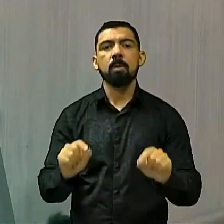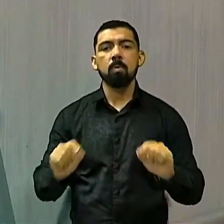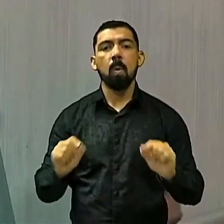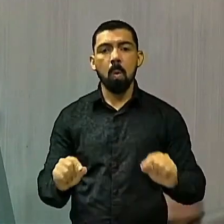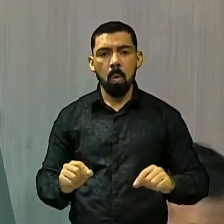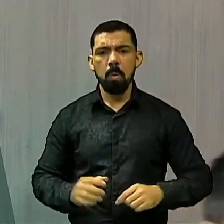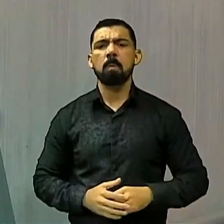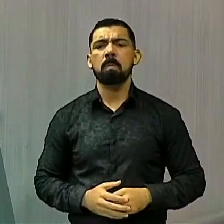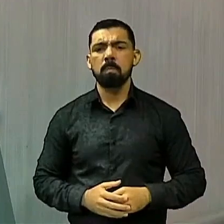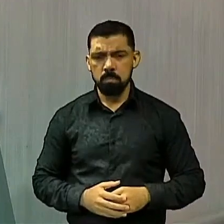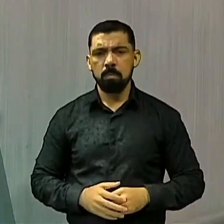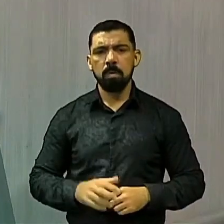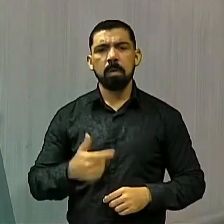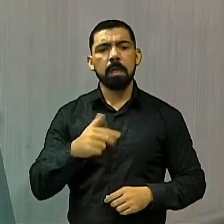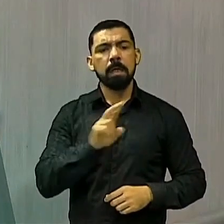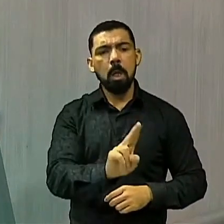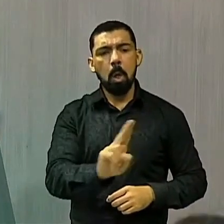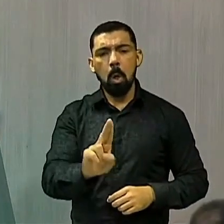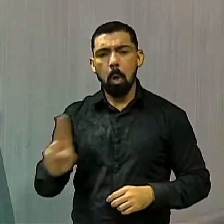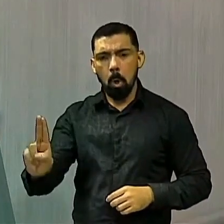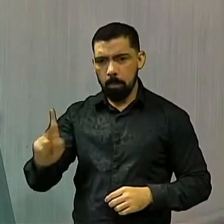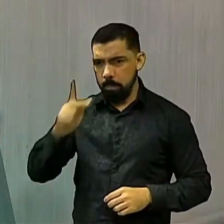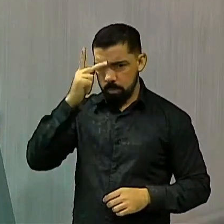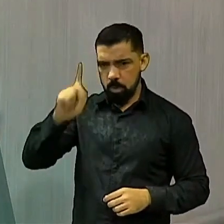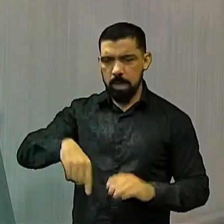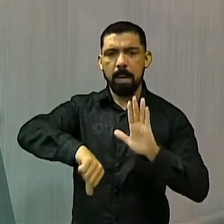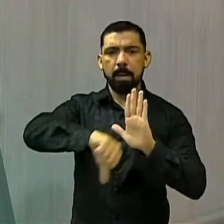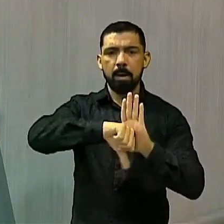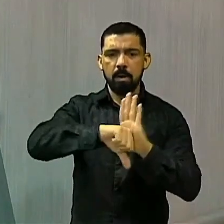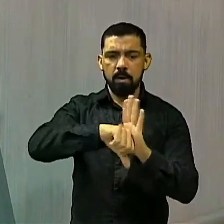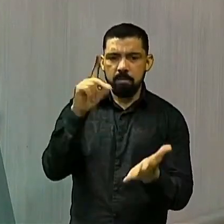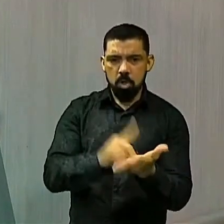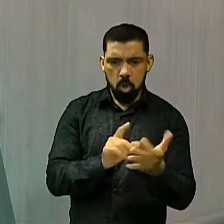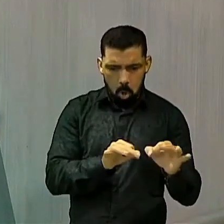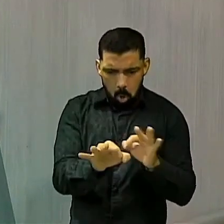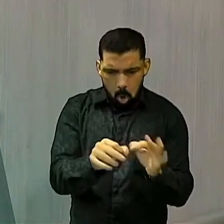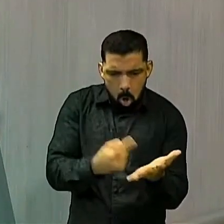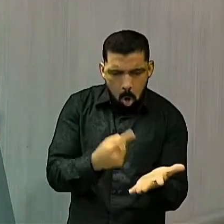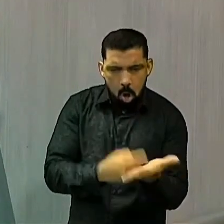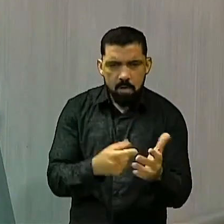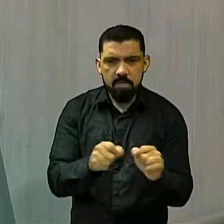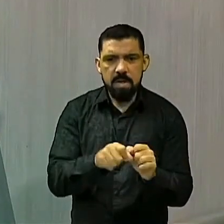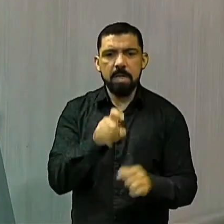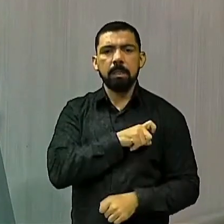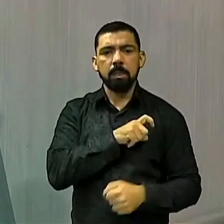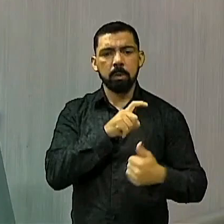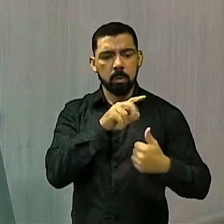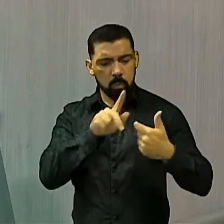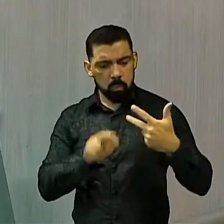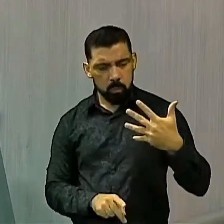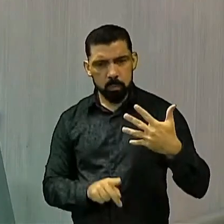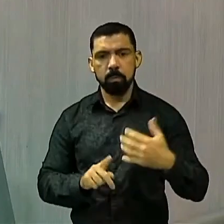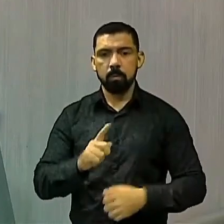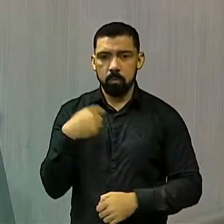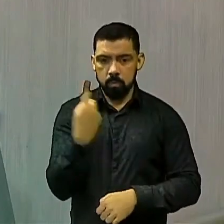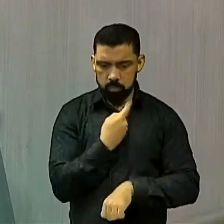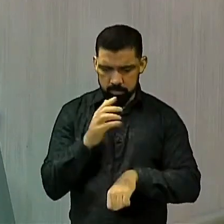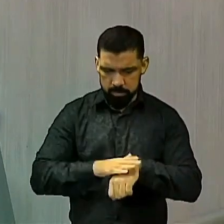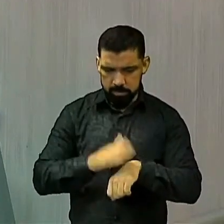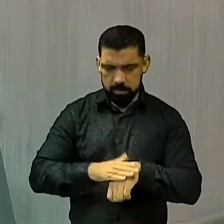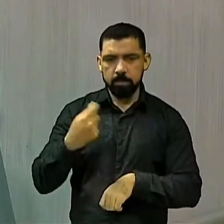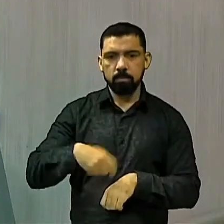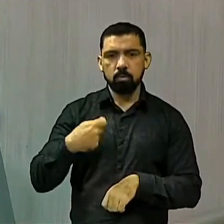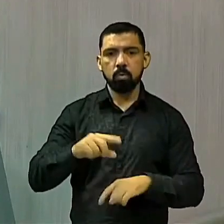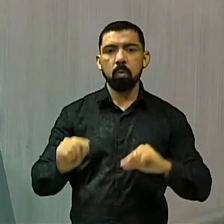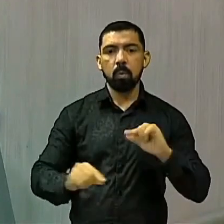ordem e dar nome a quem de fato é bandido, a quem de fato se organiza a cometer crimes. Nós podemos e devemos